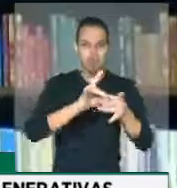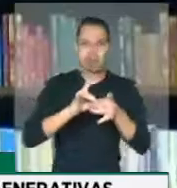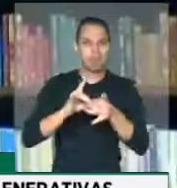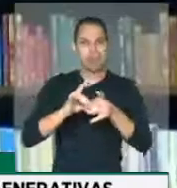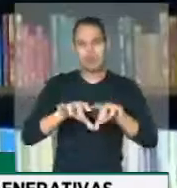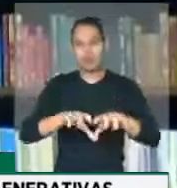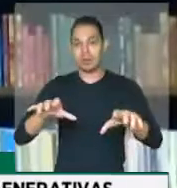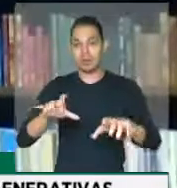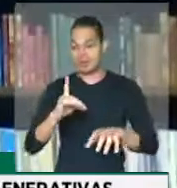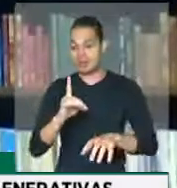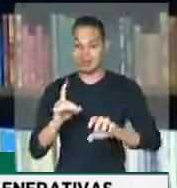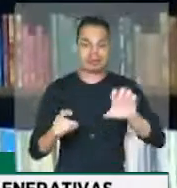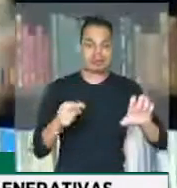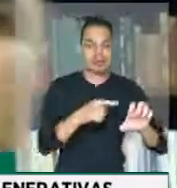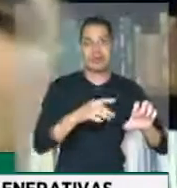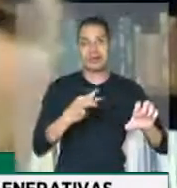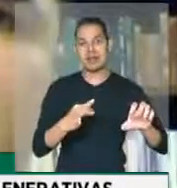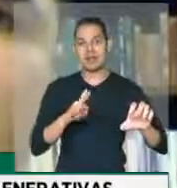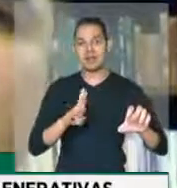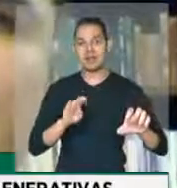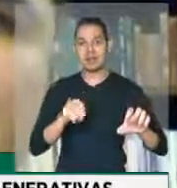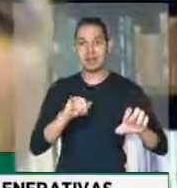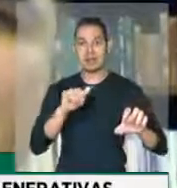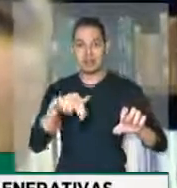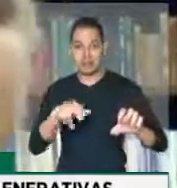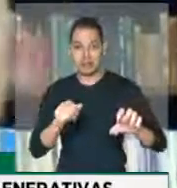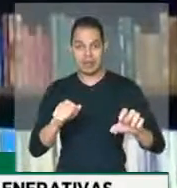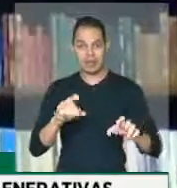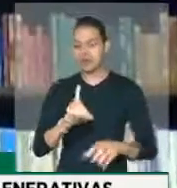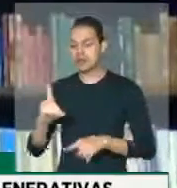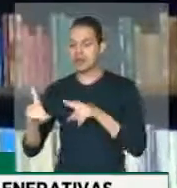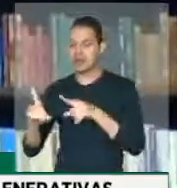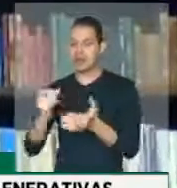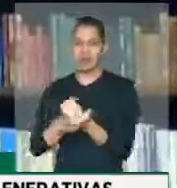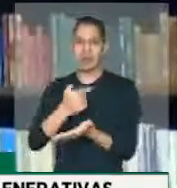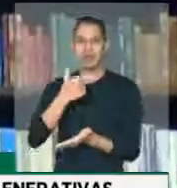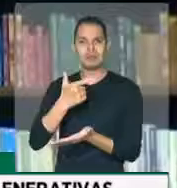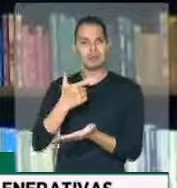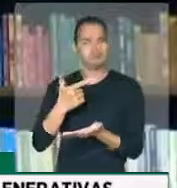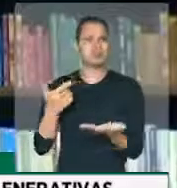para a esquerda, cloroquina para a direita?